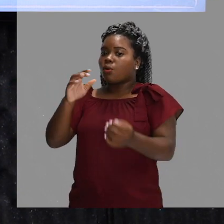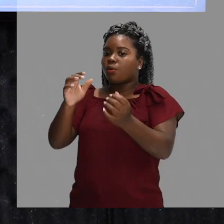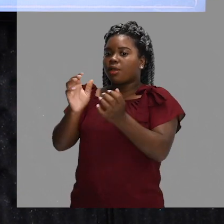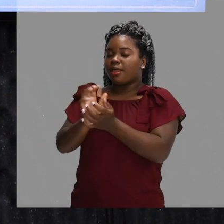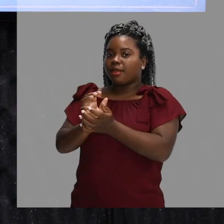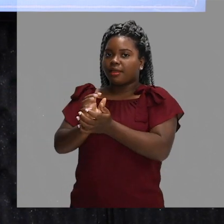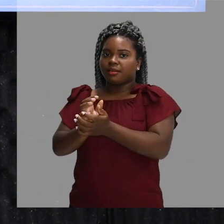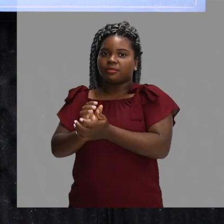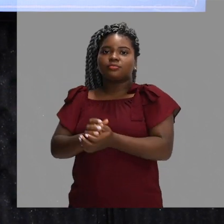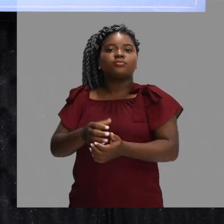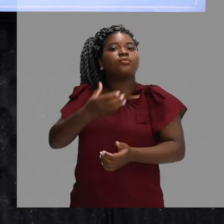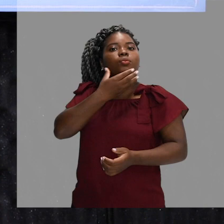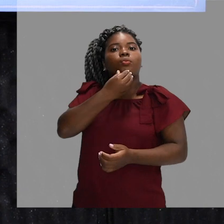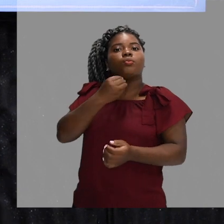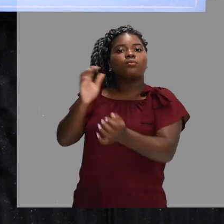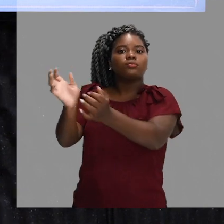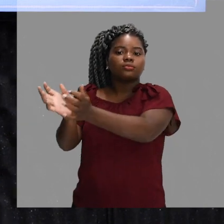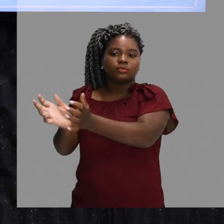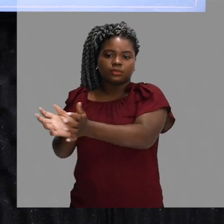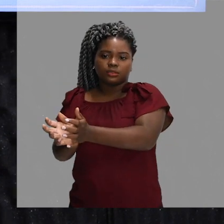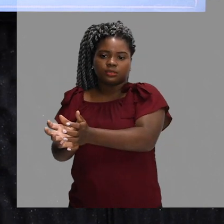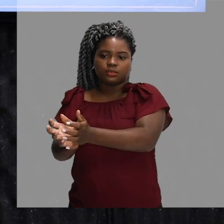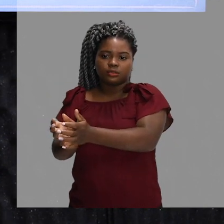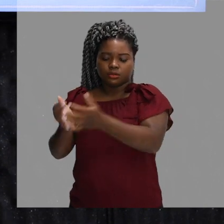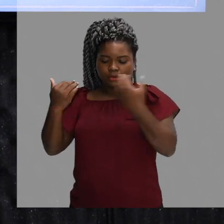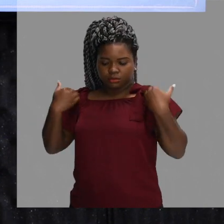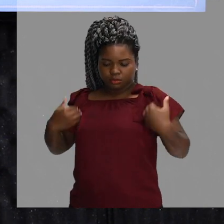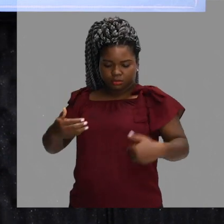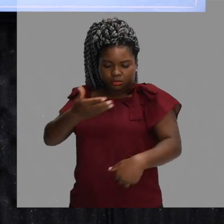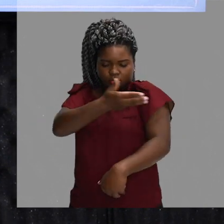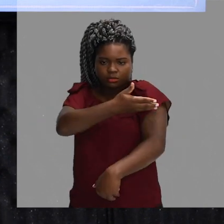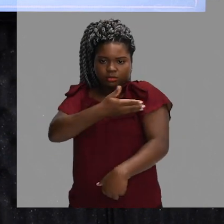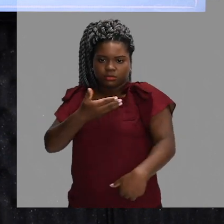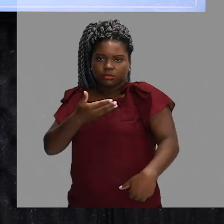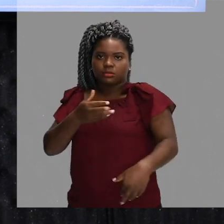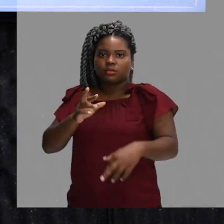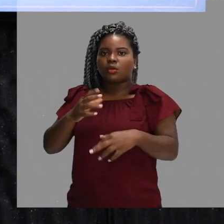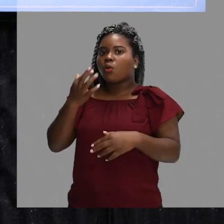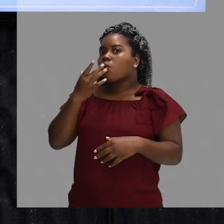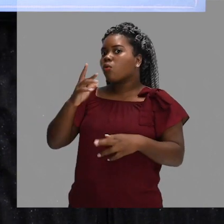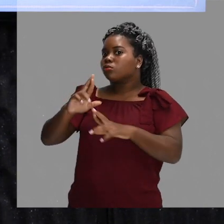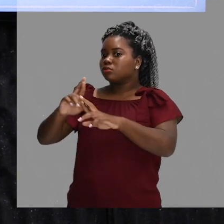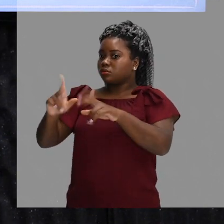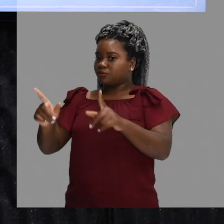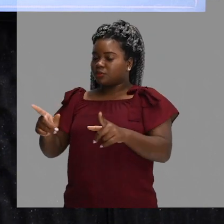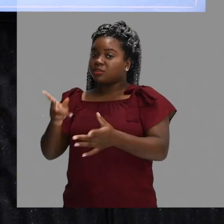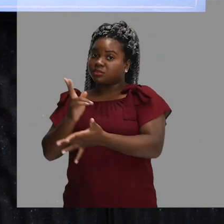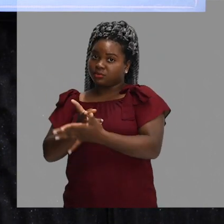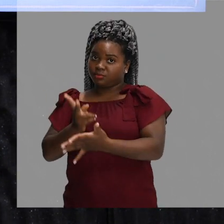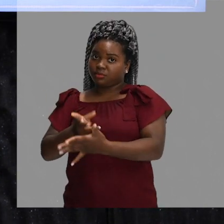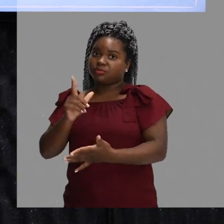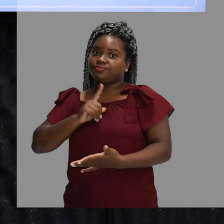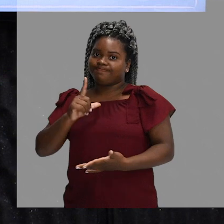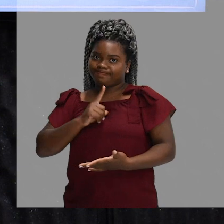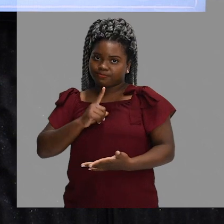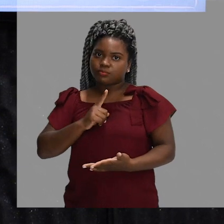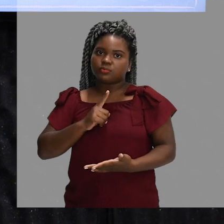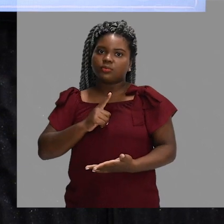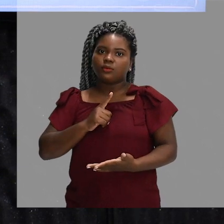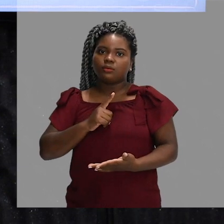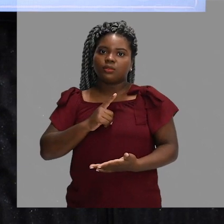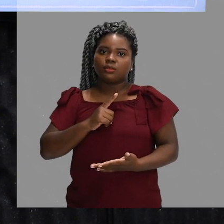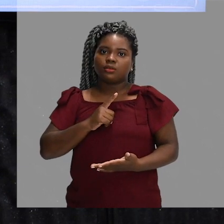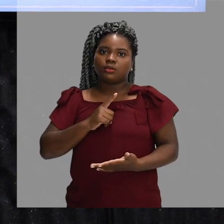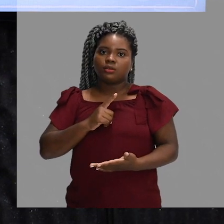seleção brasileira, por exemplo, quando ela entra com sua equipagem amarela, tem um atleta lá que está ou com a camisa verde ou com a